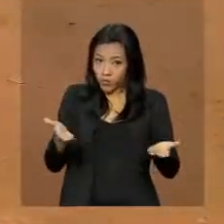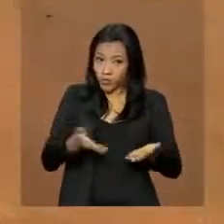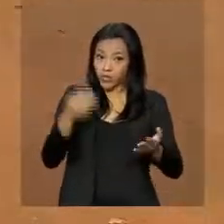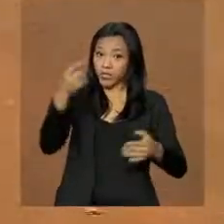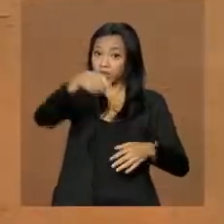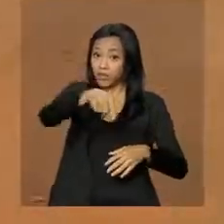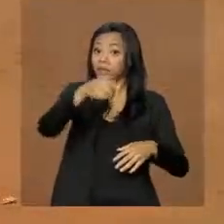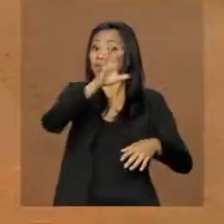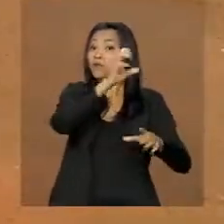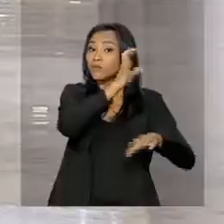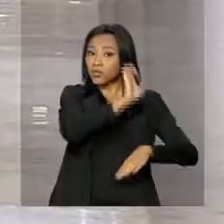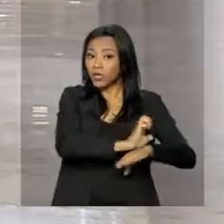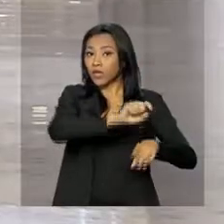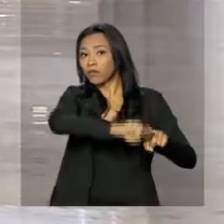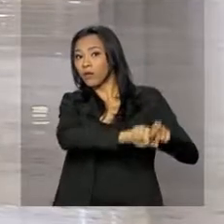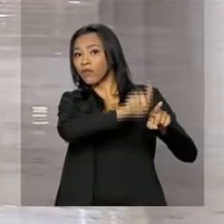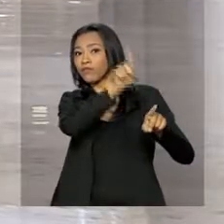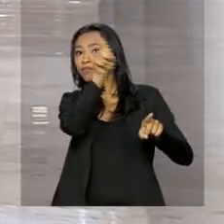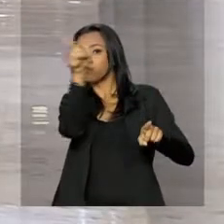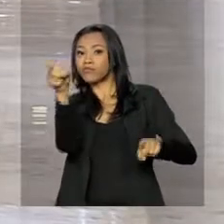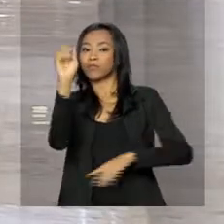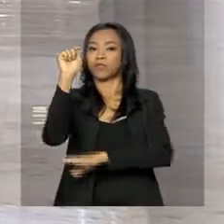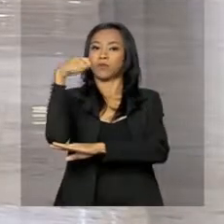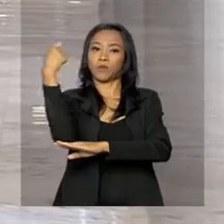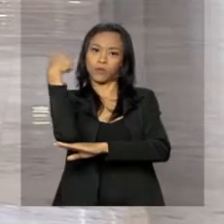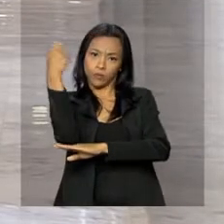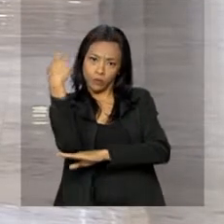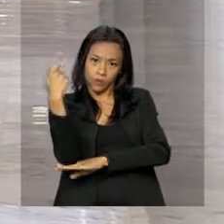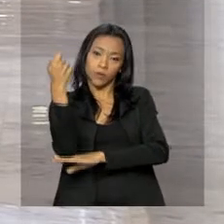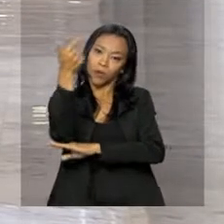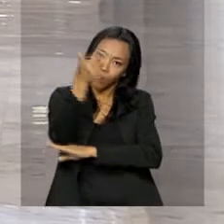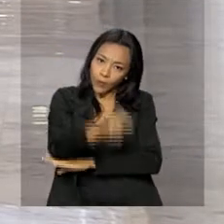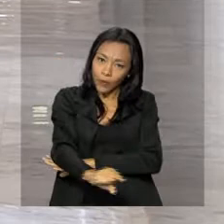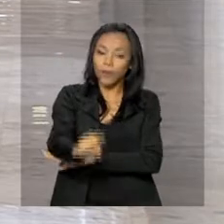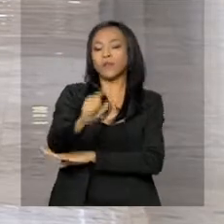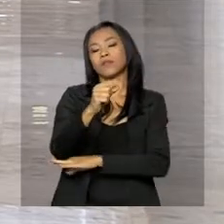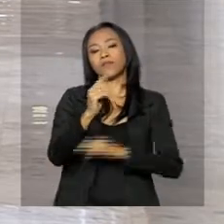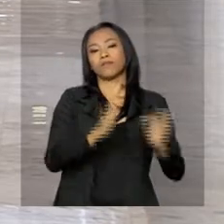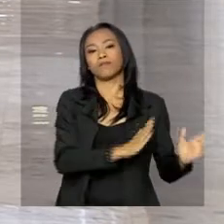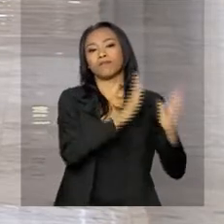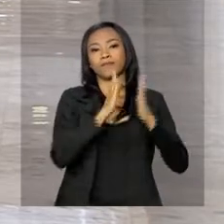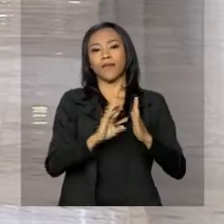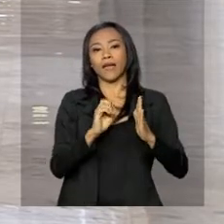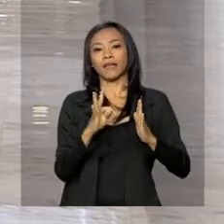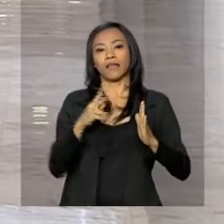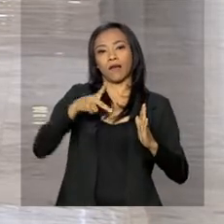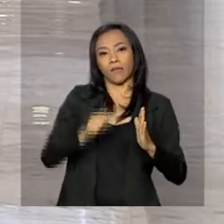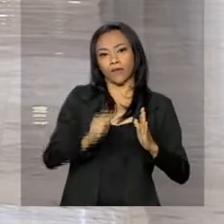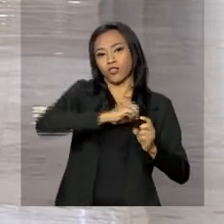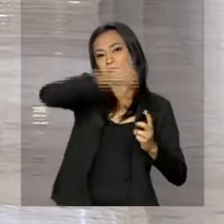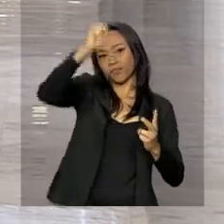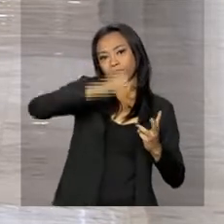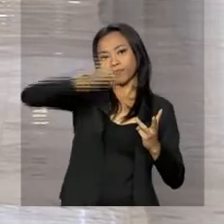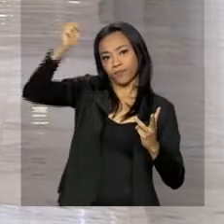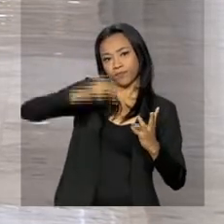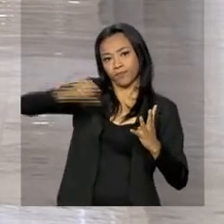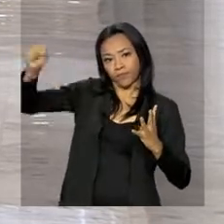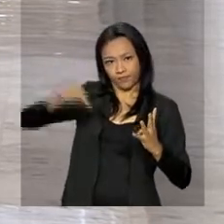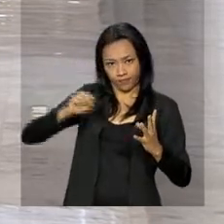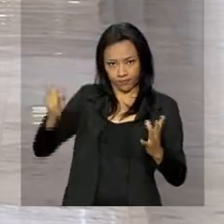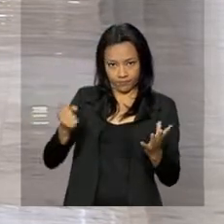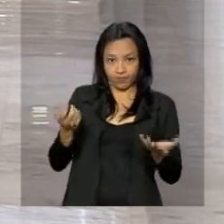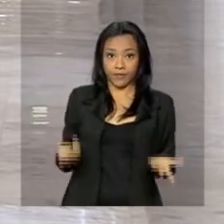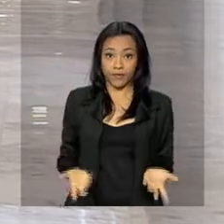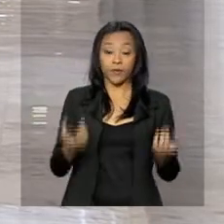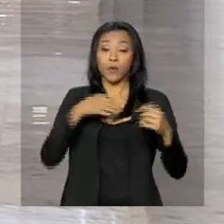Boa Vista para Canoas, no Rio Grande do Sul, em mais uma etapa do processo de interiorização desses imigrantes.